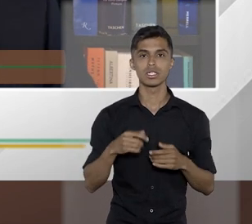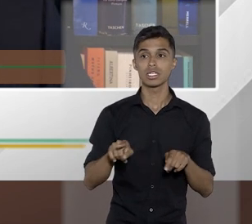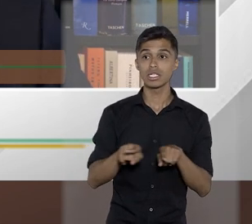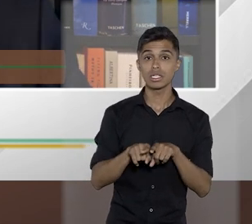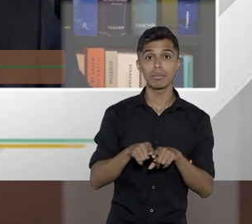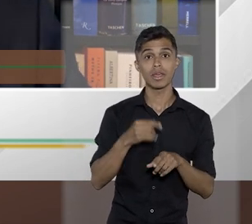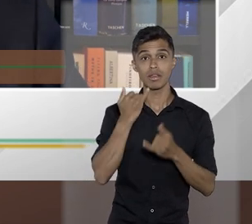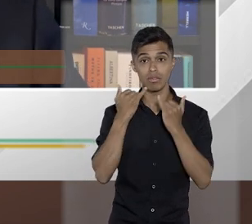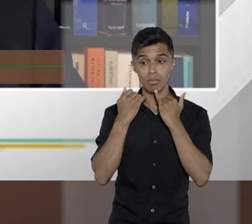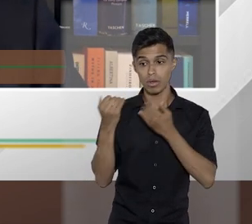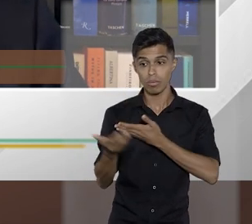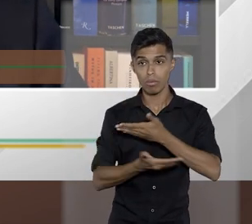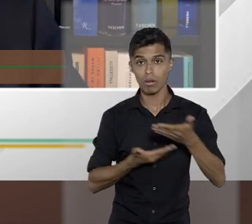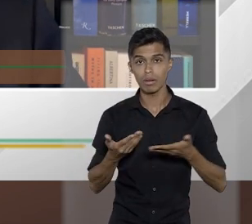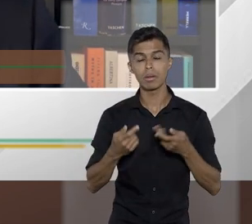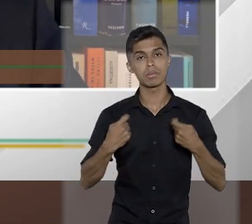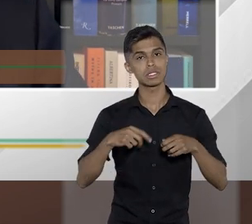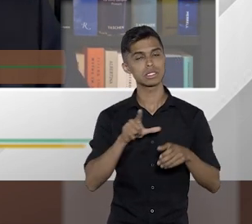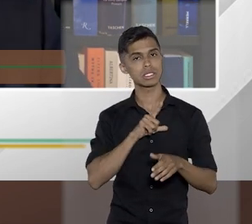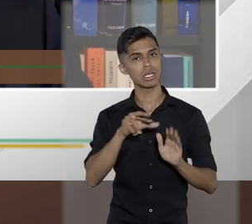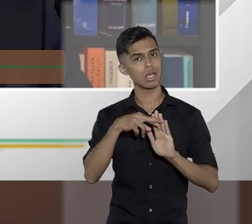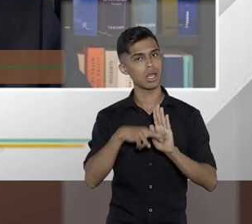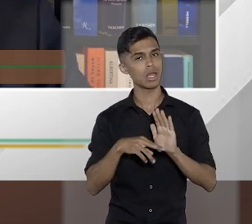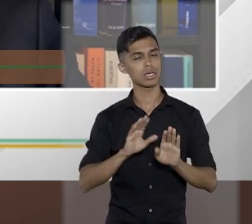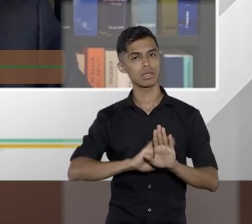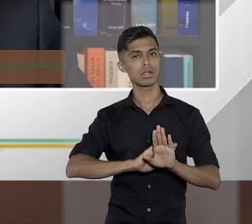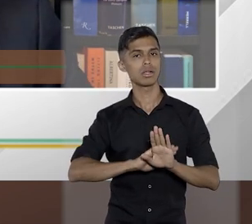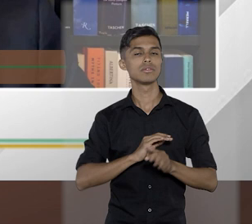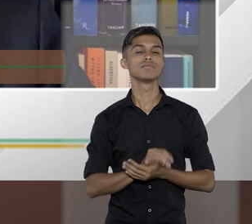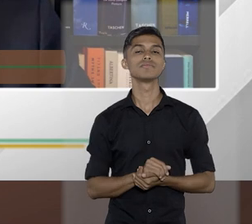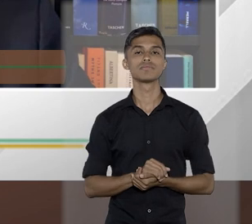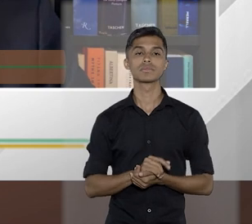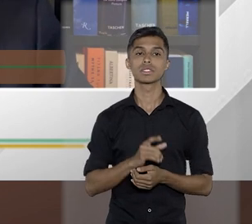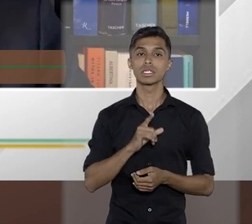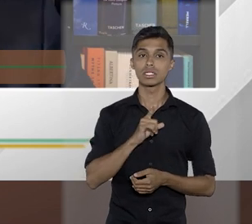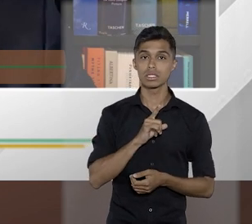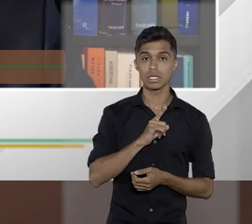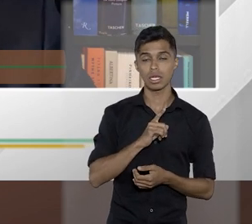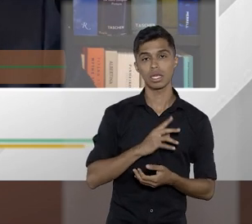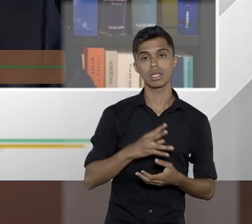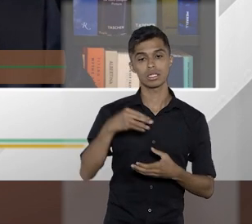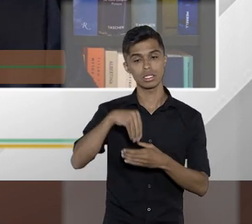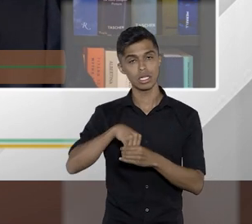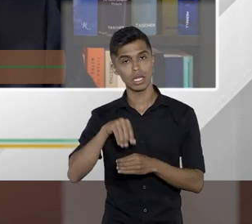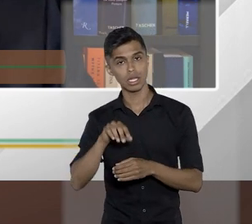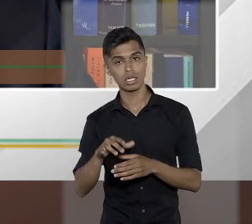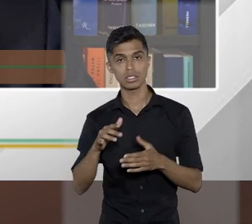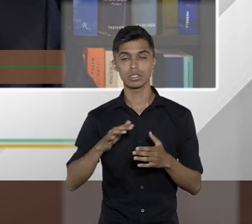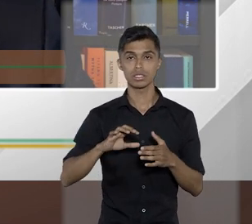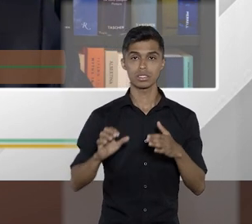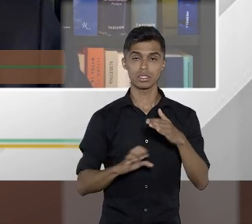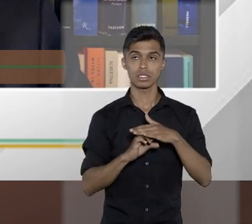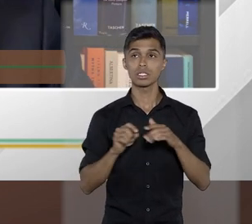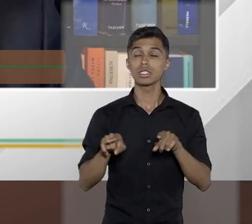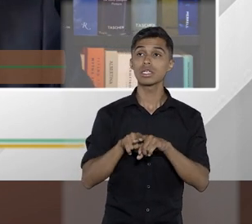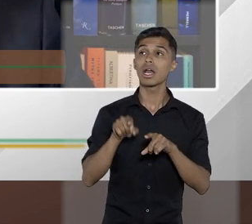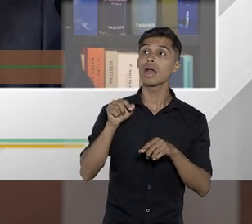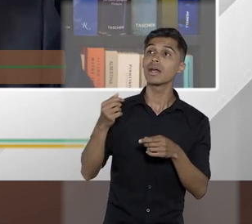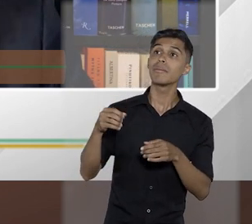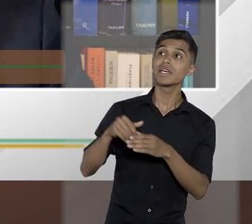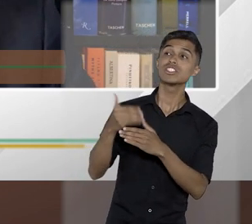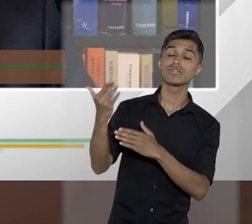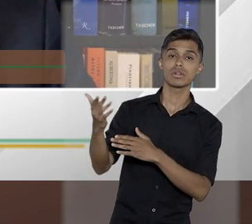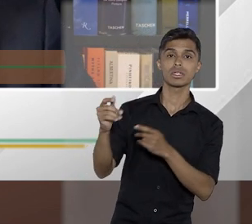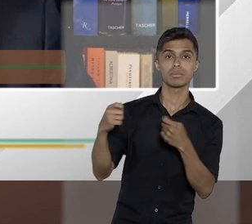trocas de informação precisam de fato ser regulados sejam os convênios internos ao Brasil sejam os convênios internacionais